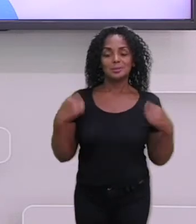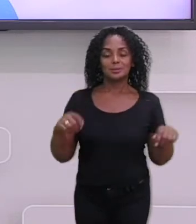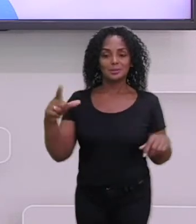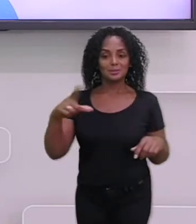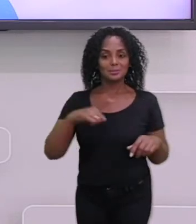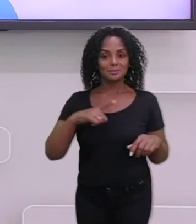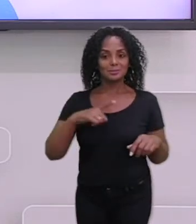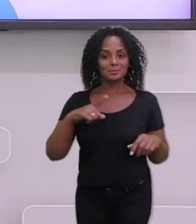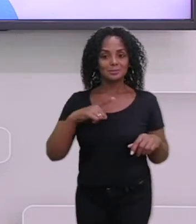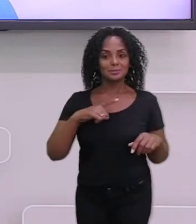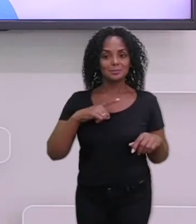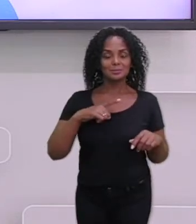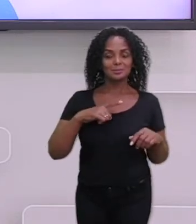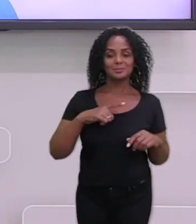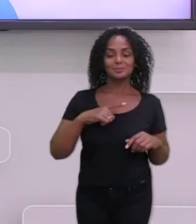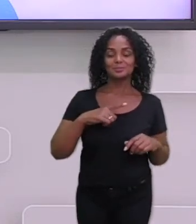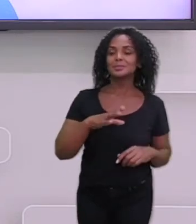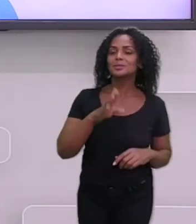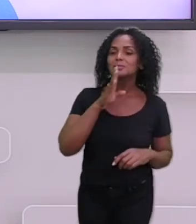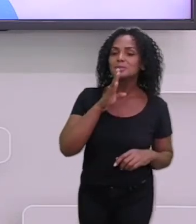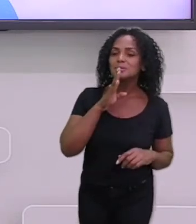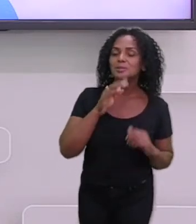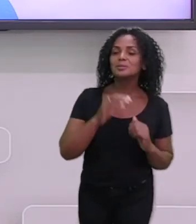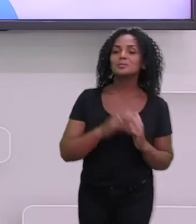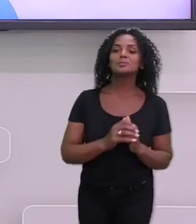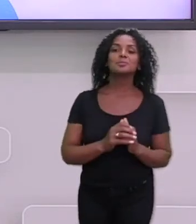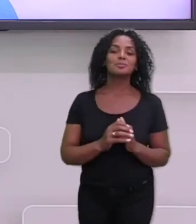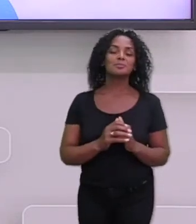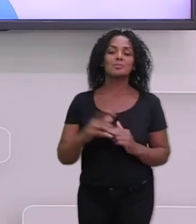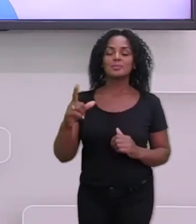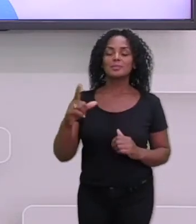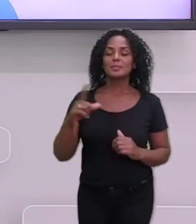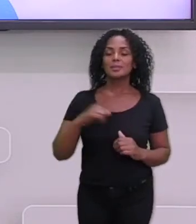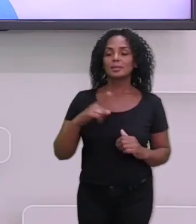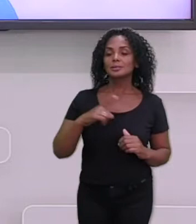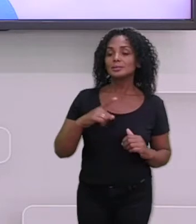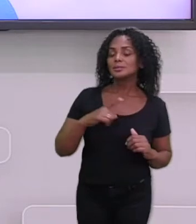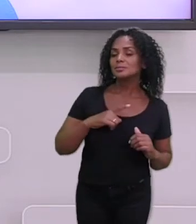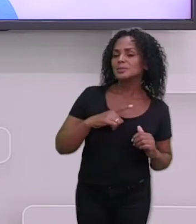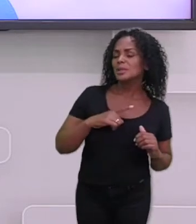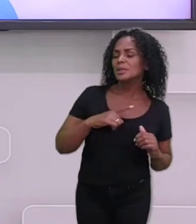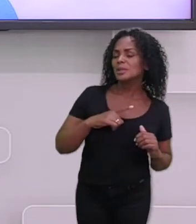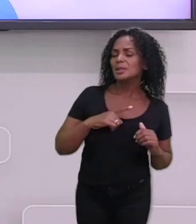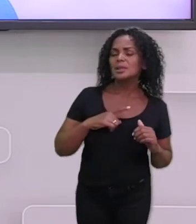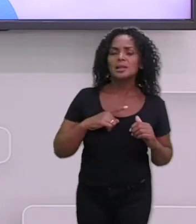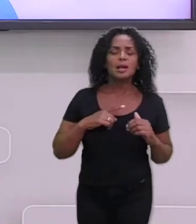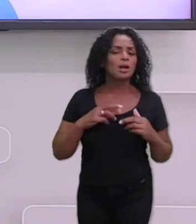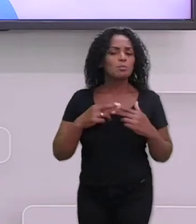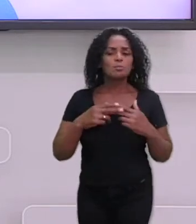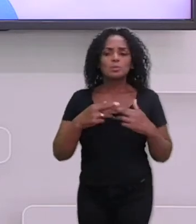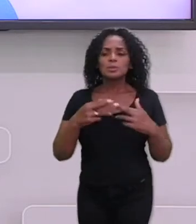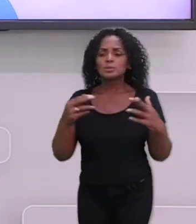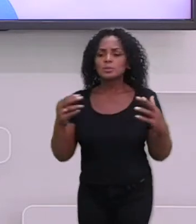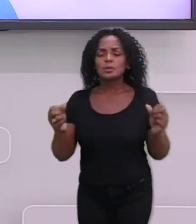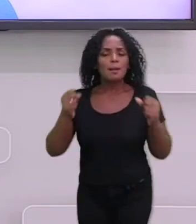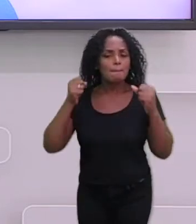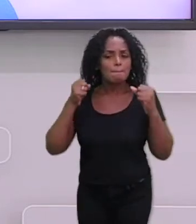conhecimento para através do conhecimento termos ações que possa